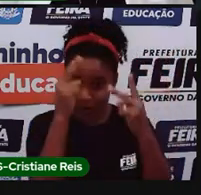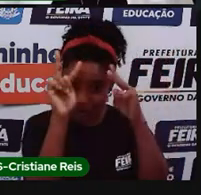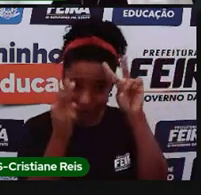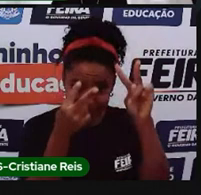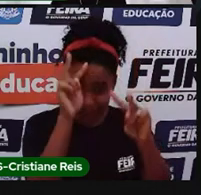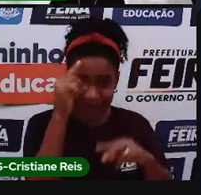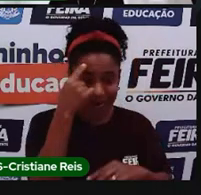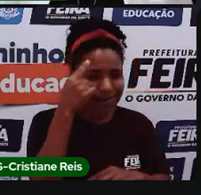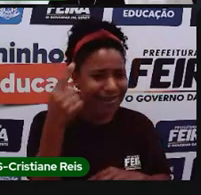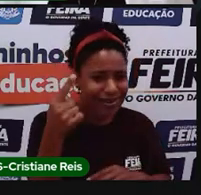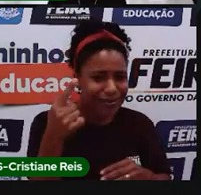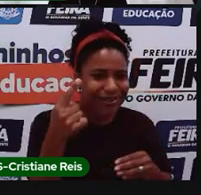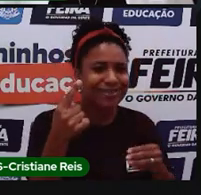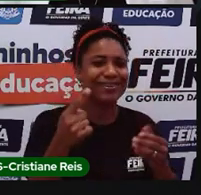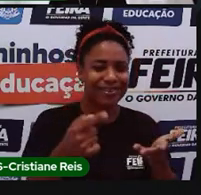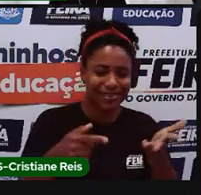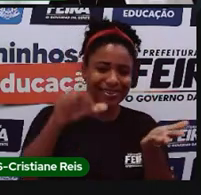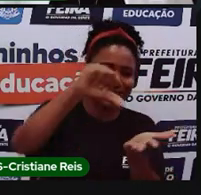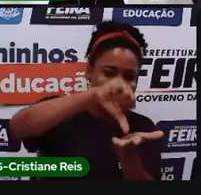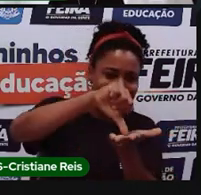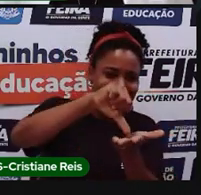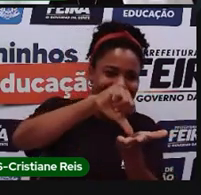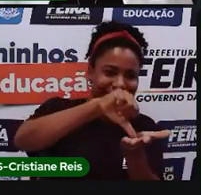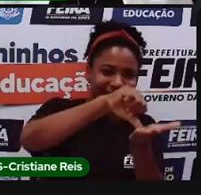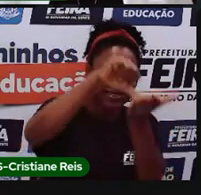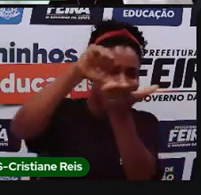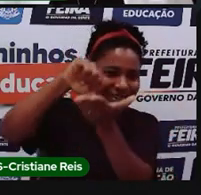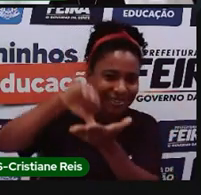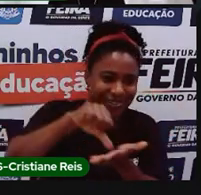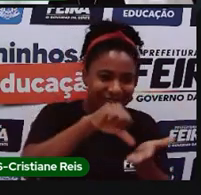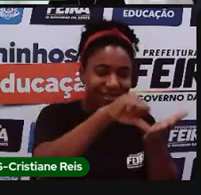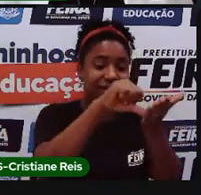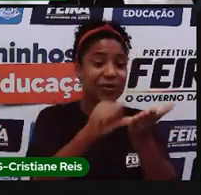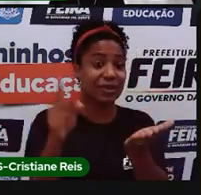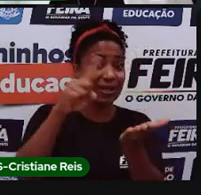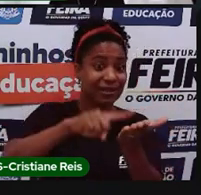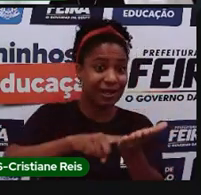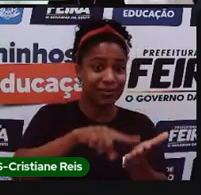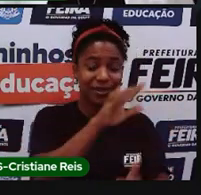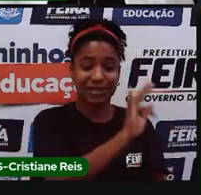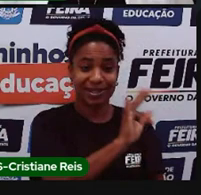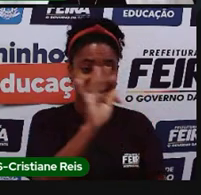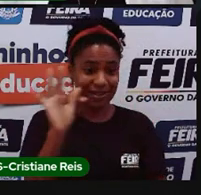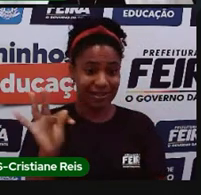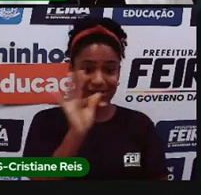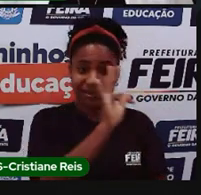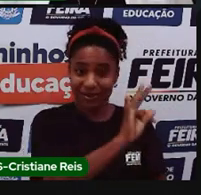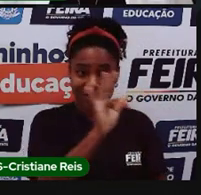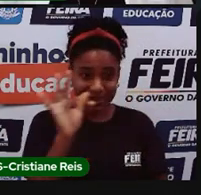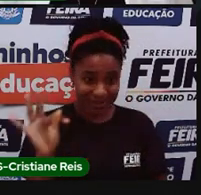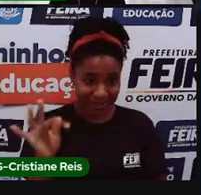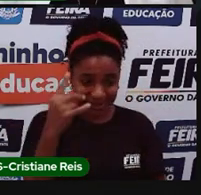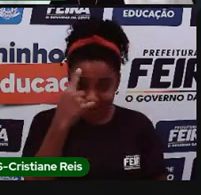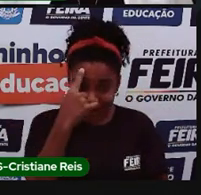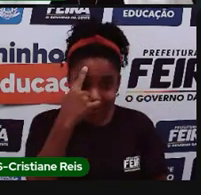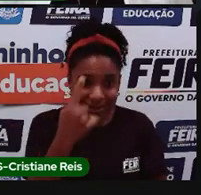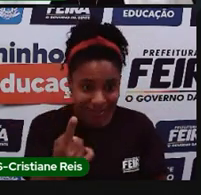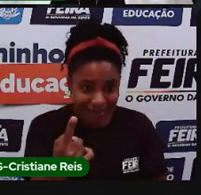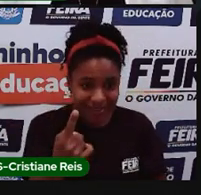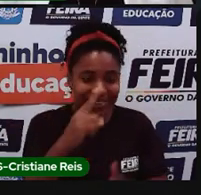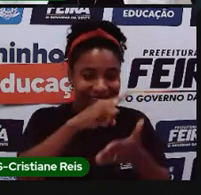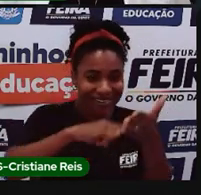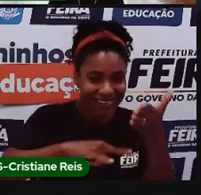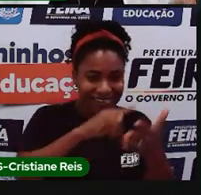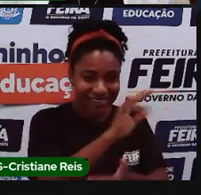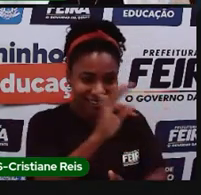capitanias hereditárias, aquela divisão do Tratado de Tordesilhas, então, eles trazem informações históricas do mesmo